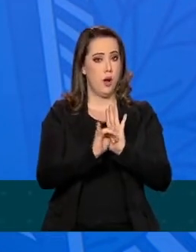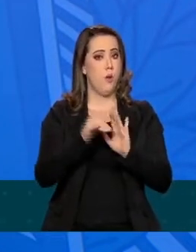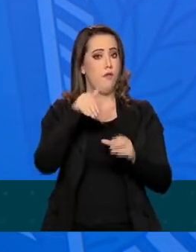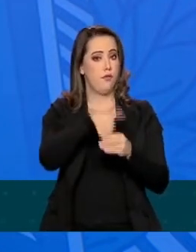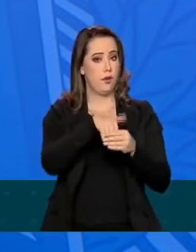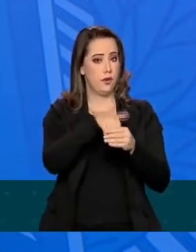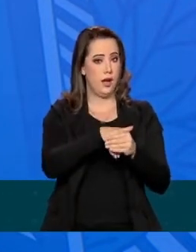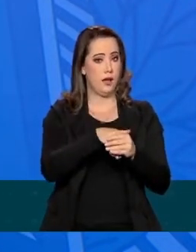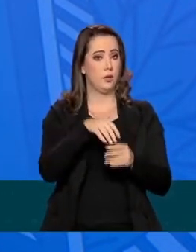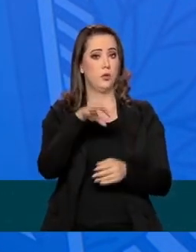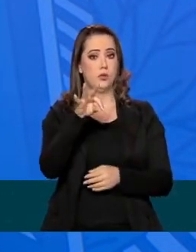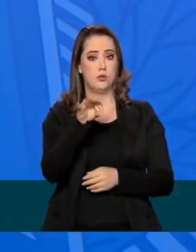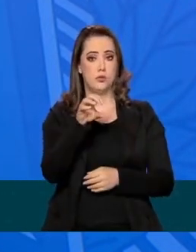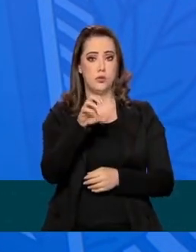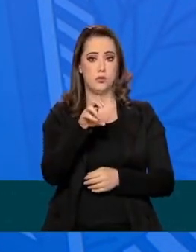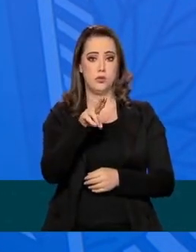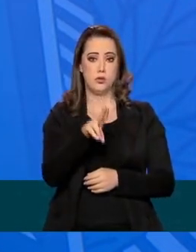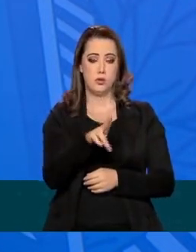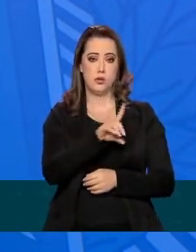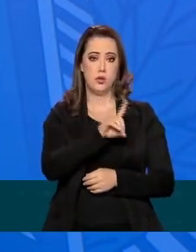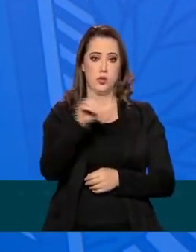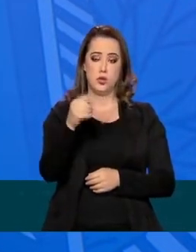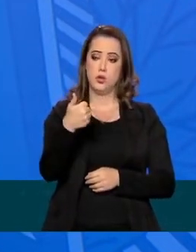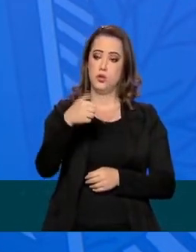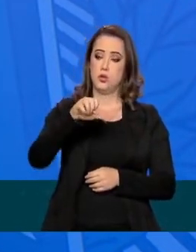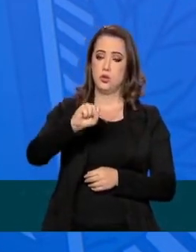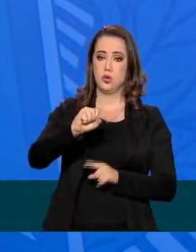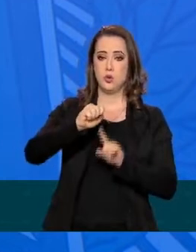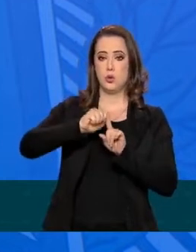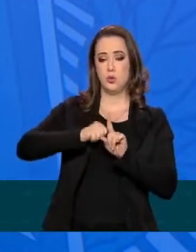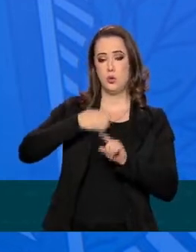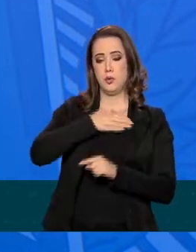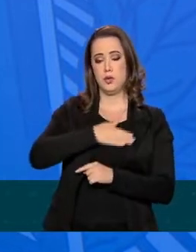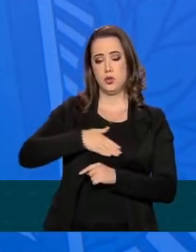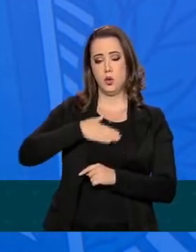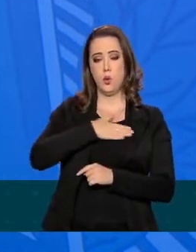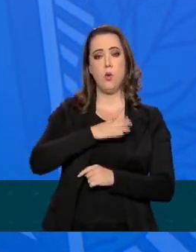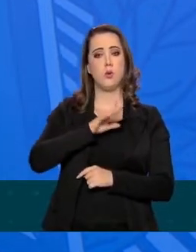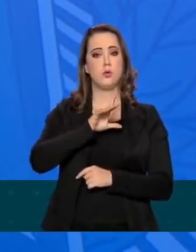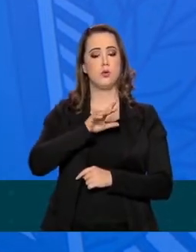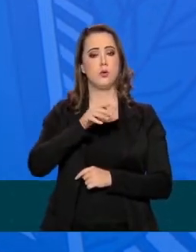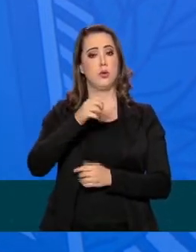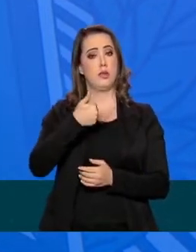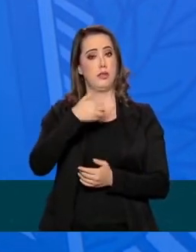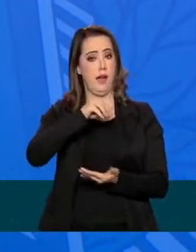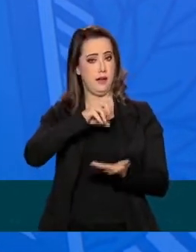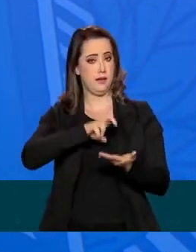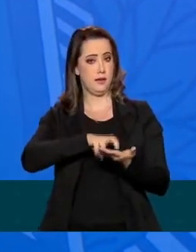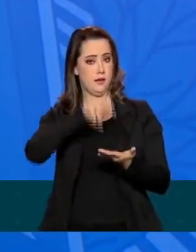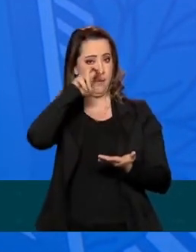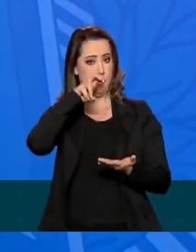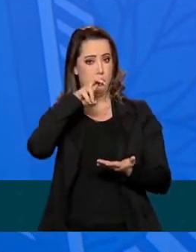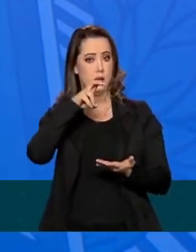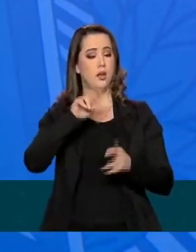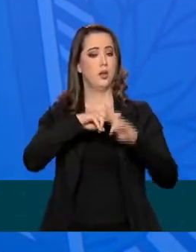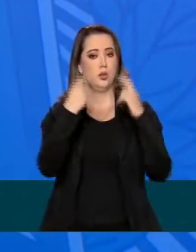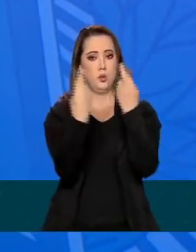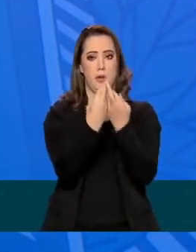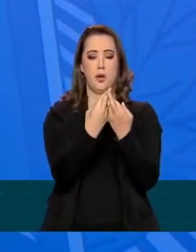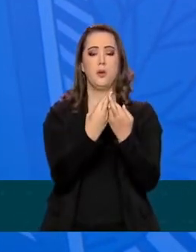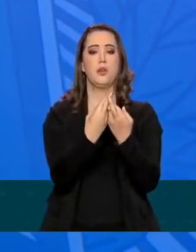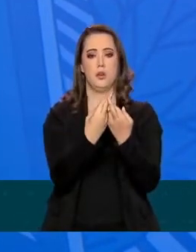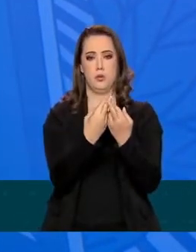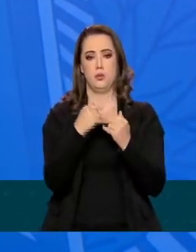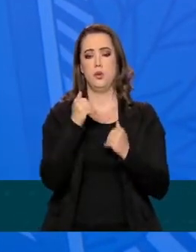no dia 18 de agosto, às 10 horas da manhã, numa reunião extraordinária. Já